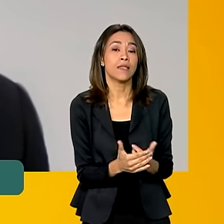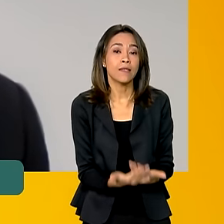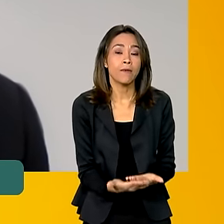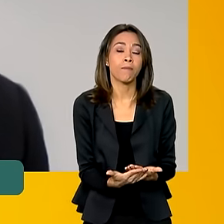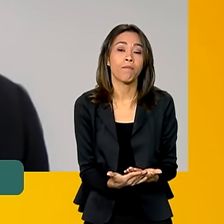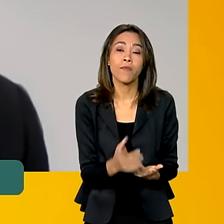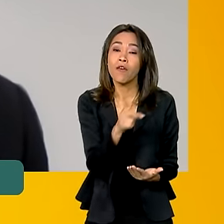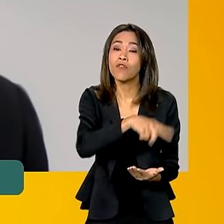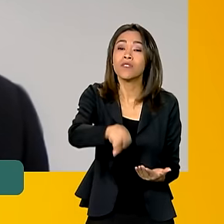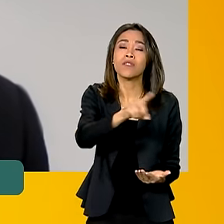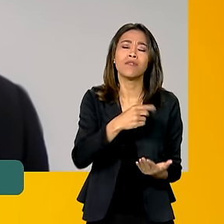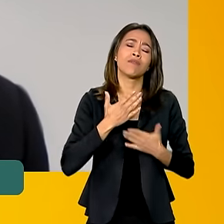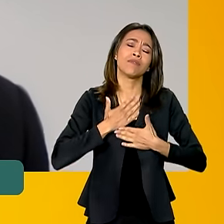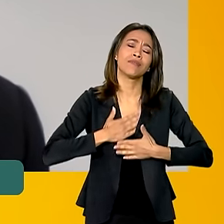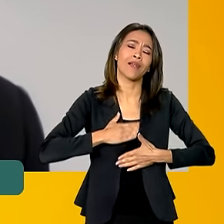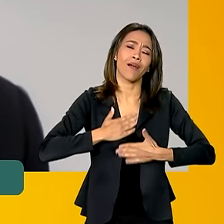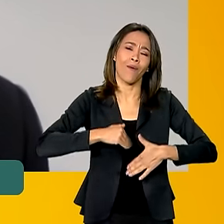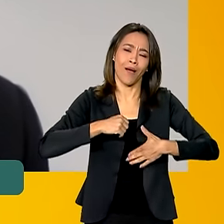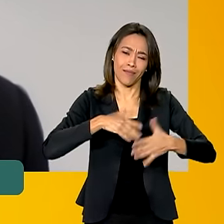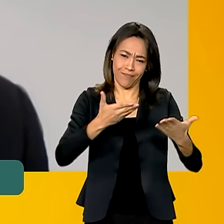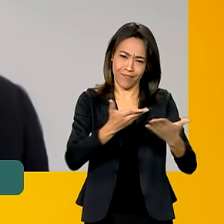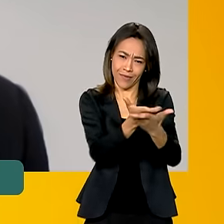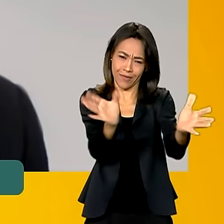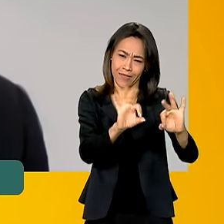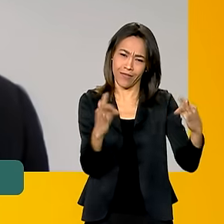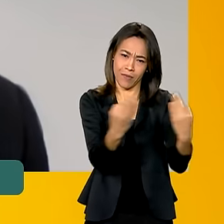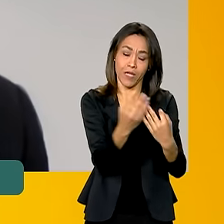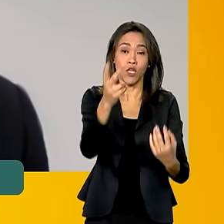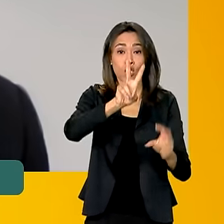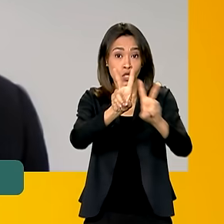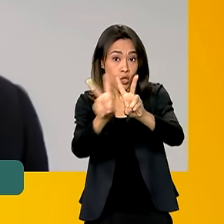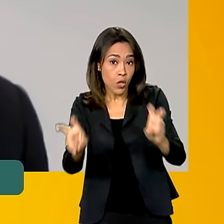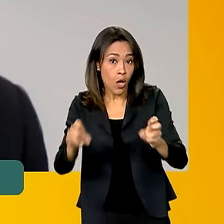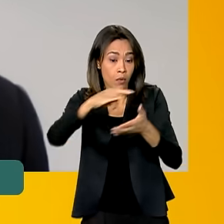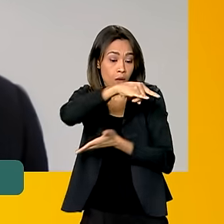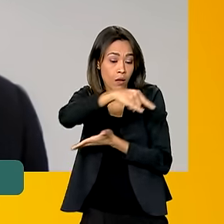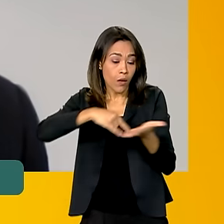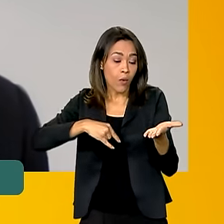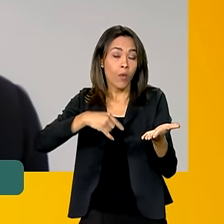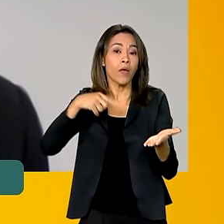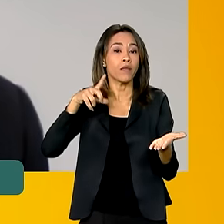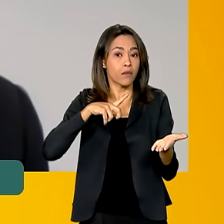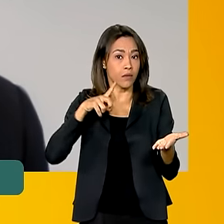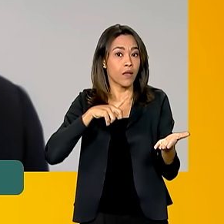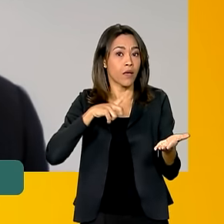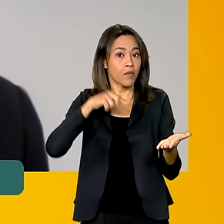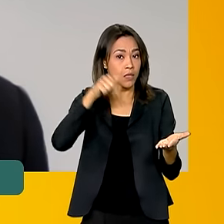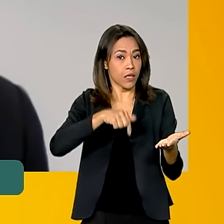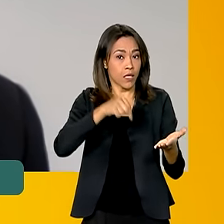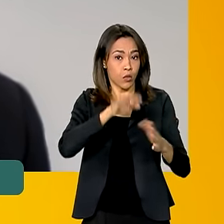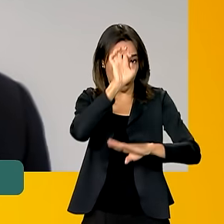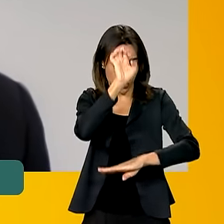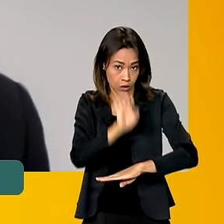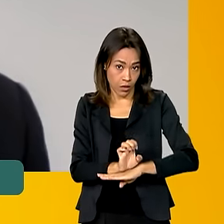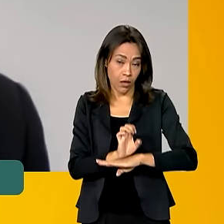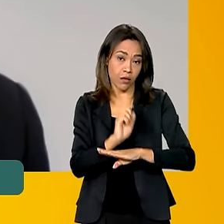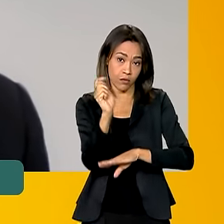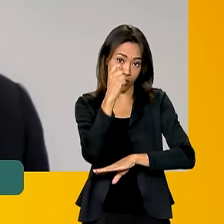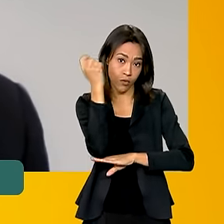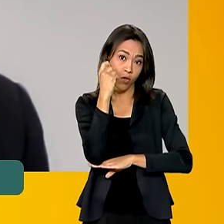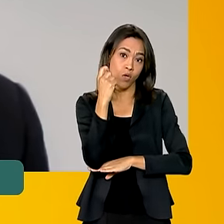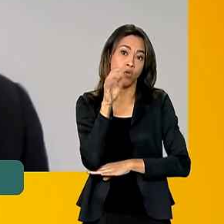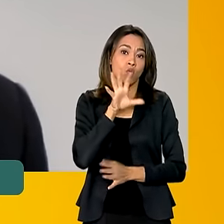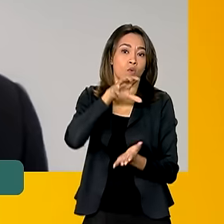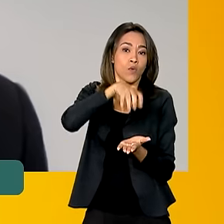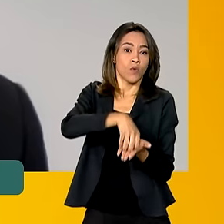tranquilizá-los. A questão da documentação, também aqui com o Instituto de Perícias, aqui do Rio Grande do Sul, está